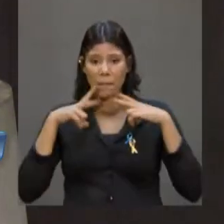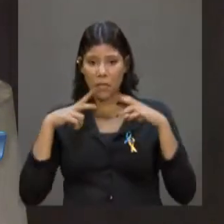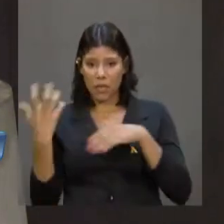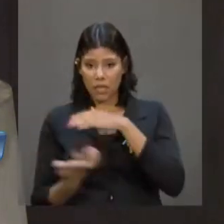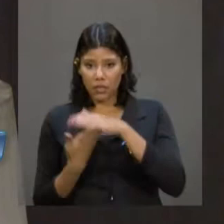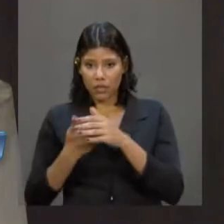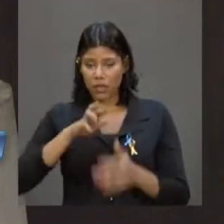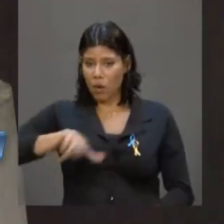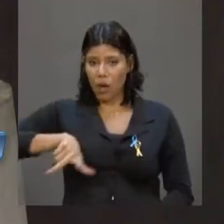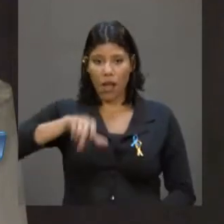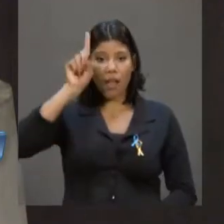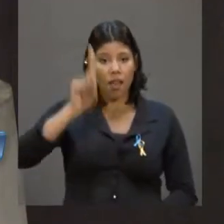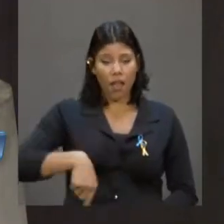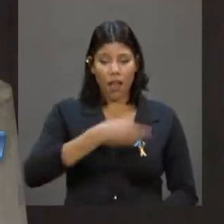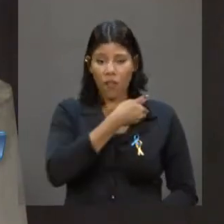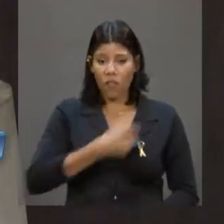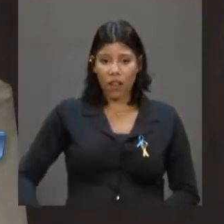Serpro?